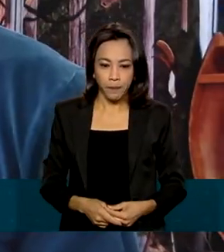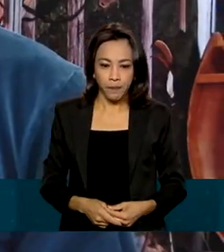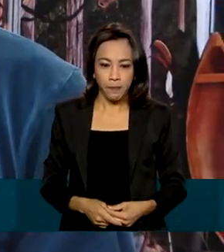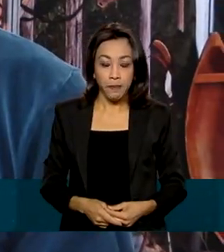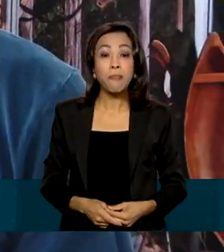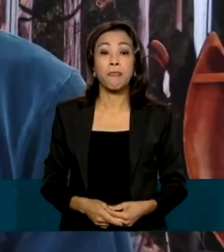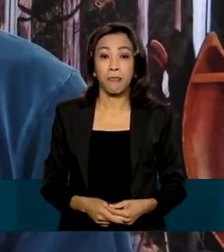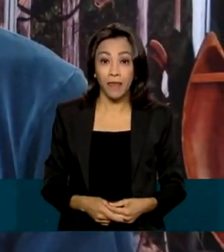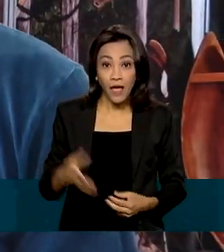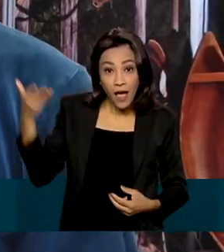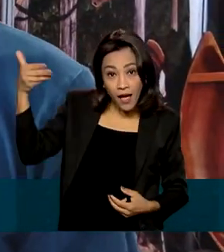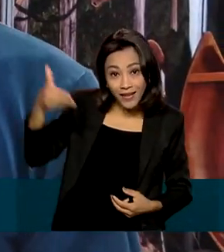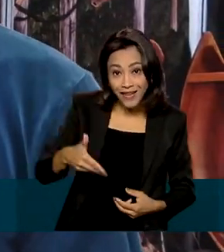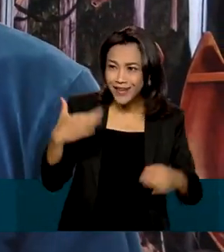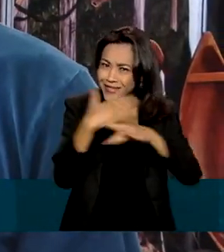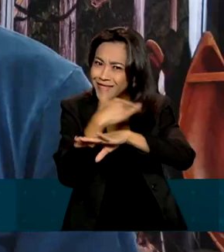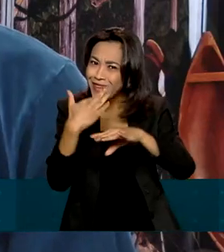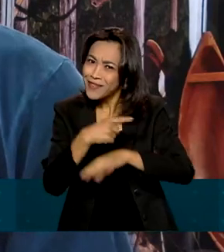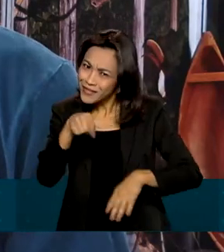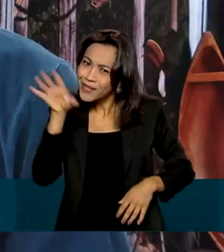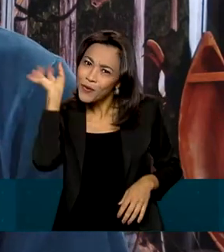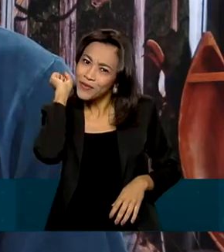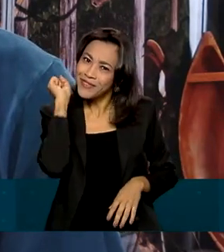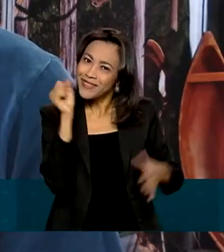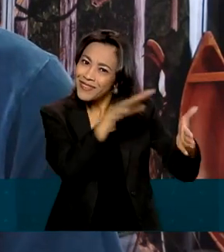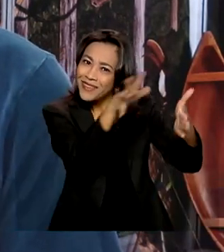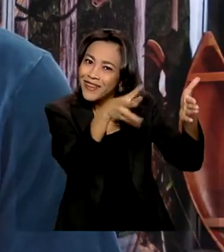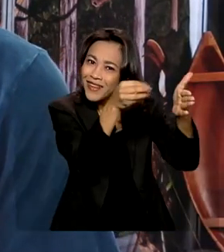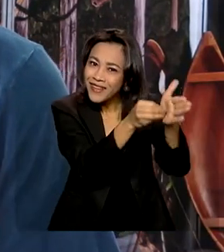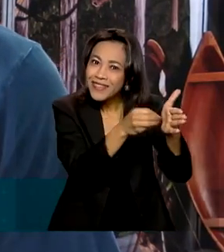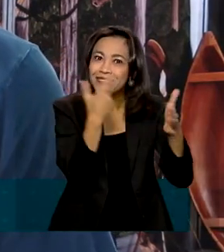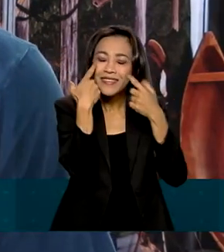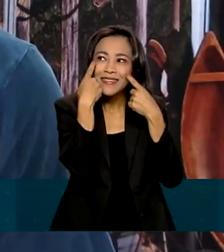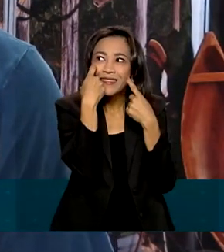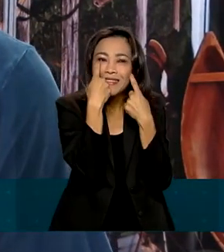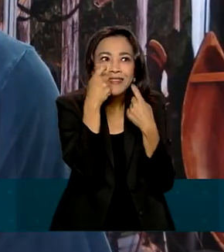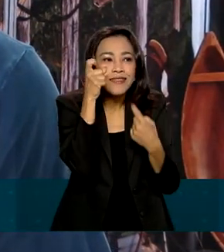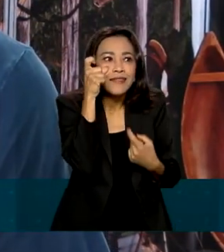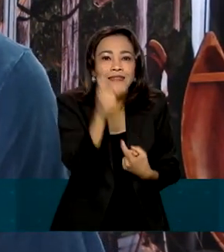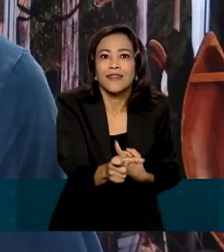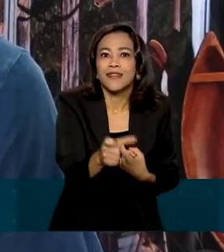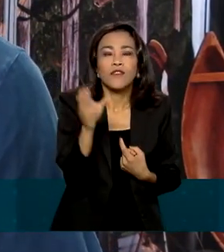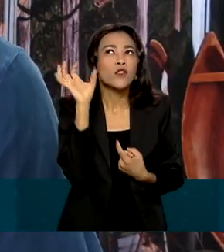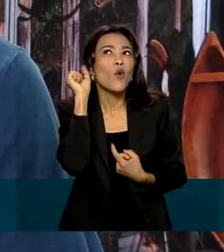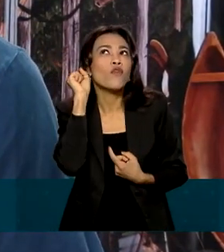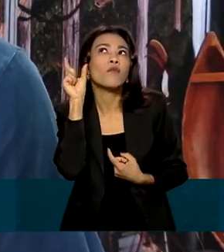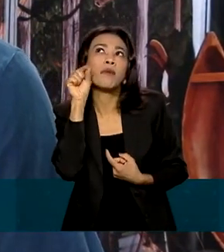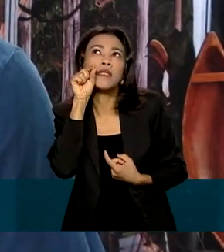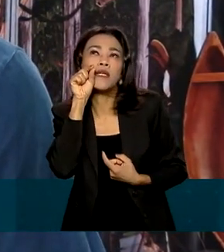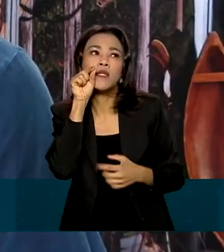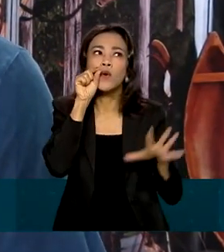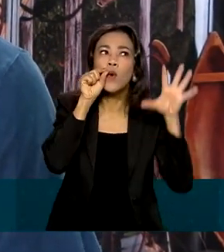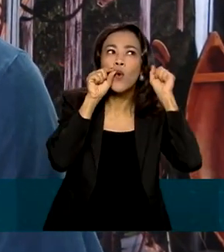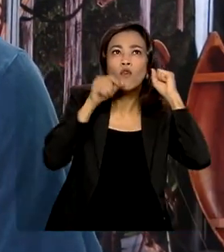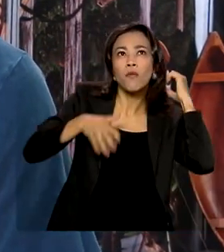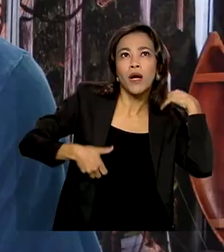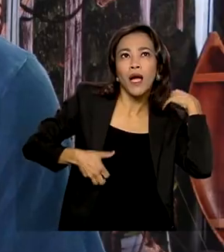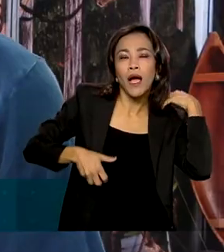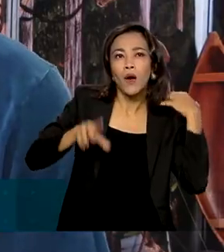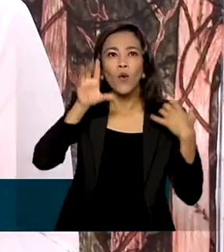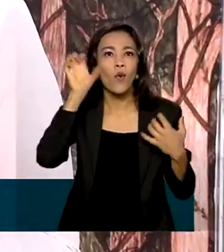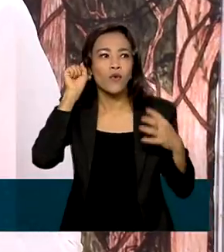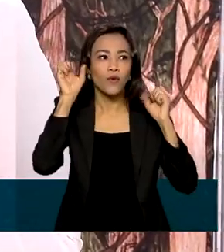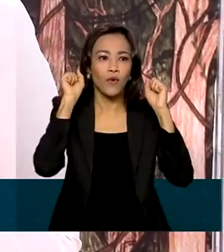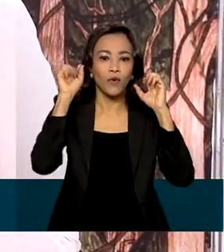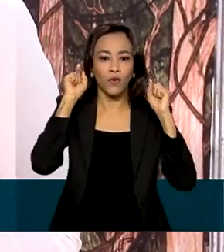Aqui, no meio da cidade, está ouvindo? Foi, foi. muito interessante. Você está escutando, daqui a pouco escuta o passarinho, escuta o macaco, boto. É muito